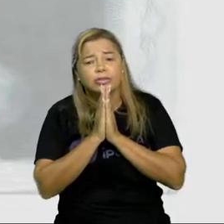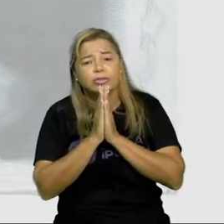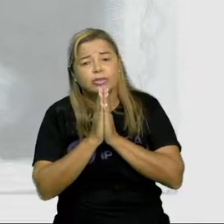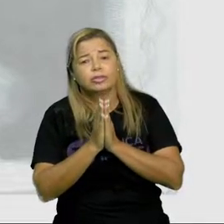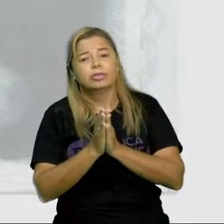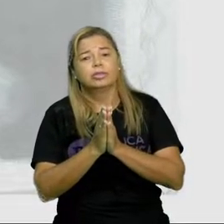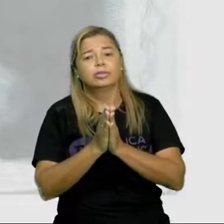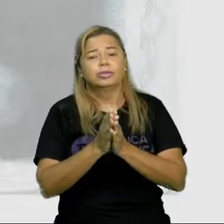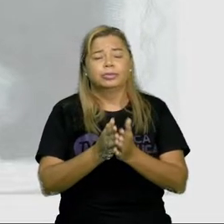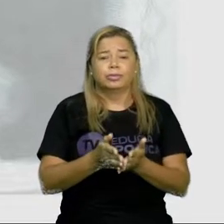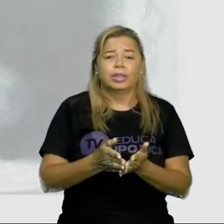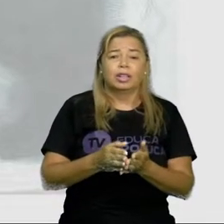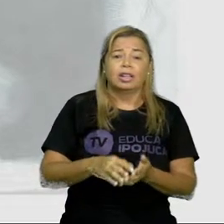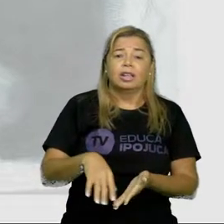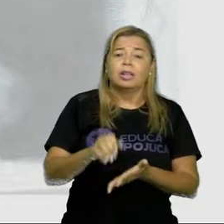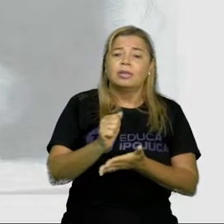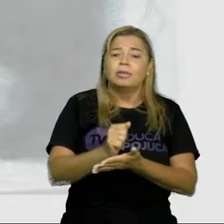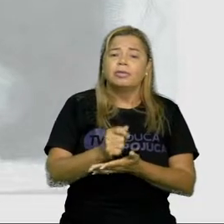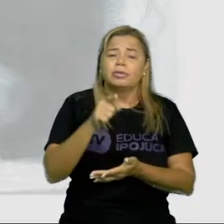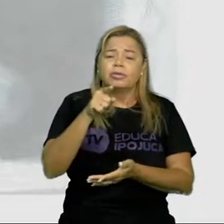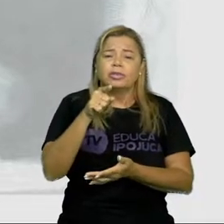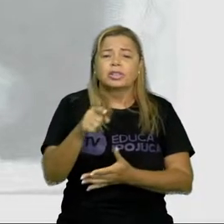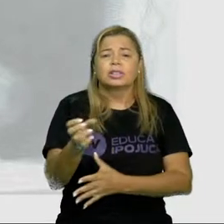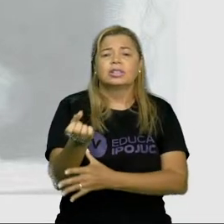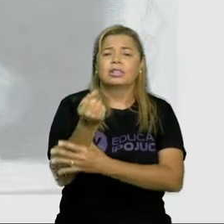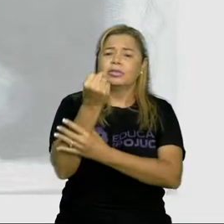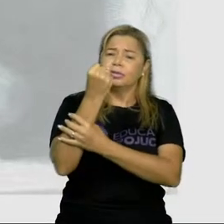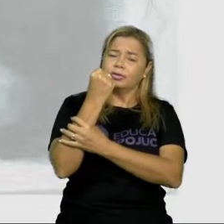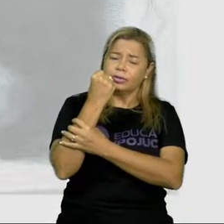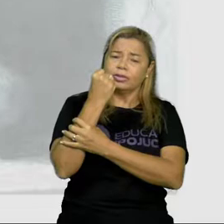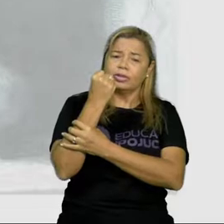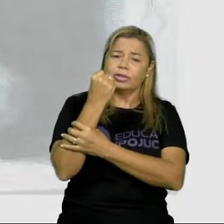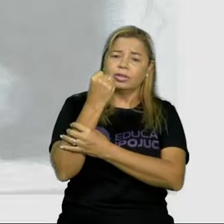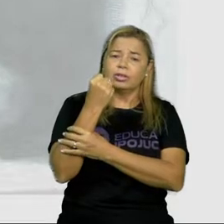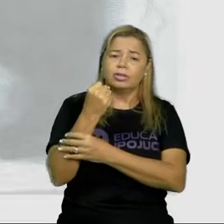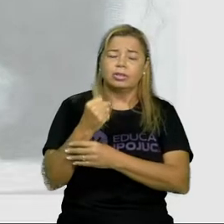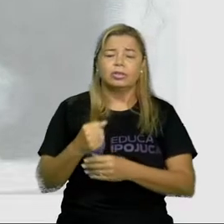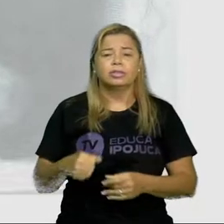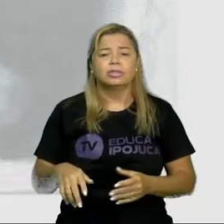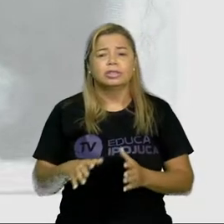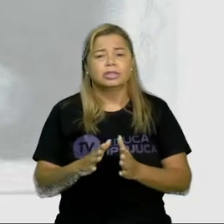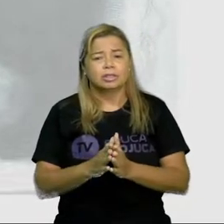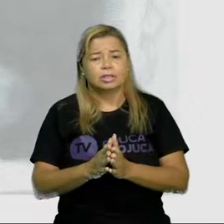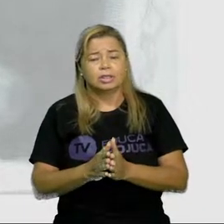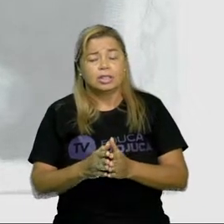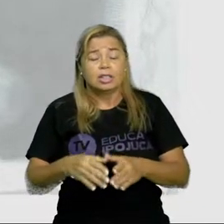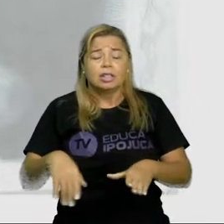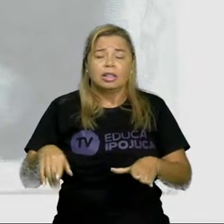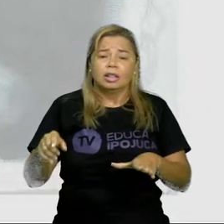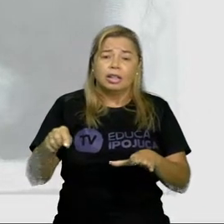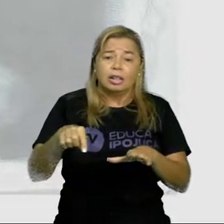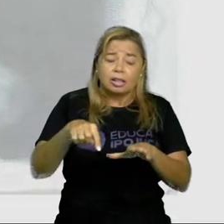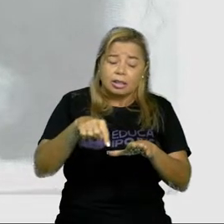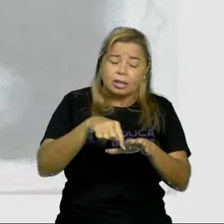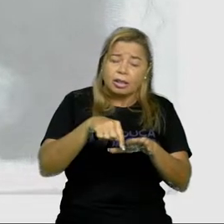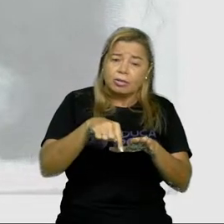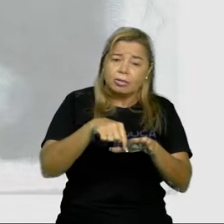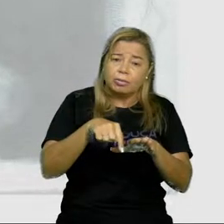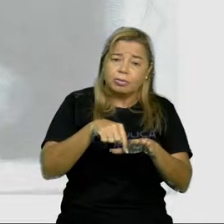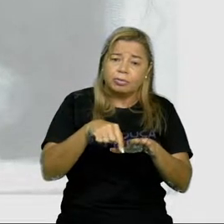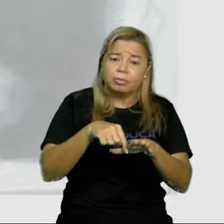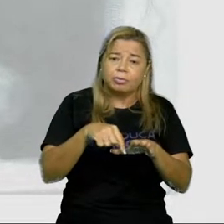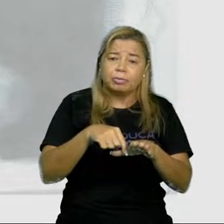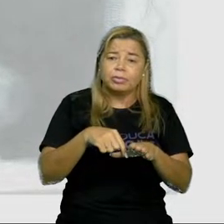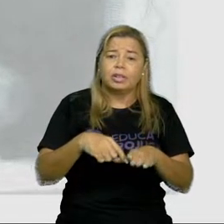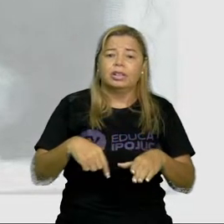que persegue o gato, que come o rato, que rói o muro, que tapa o sol, que